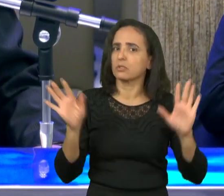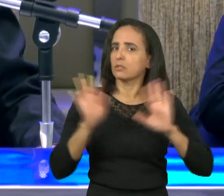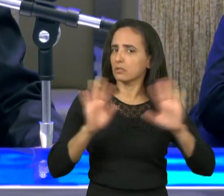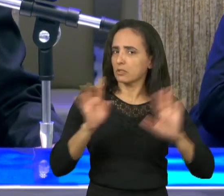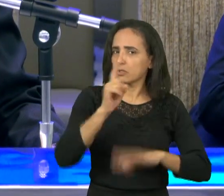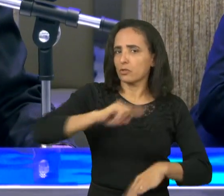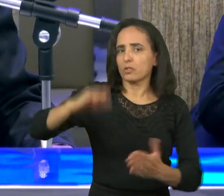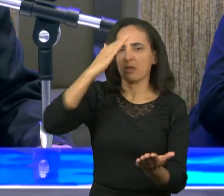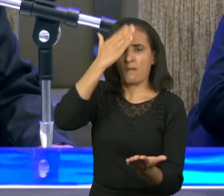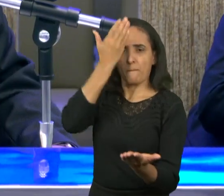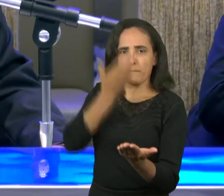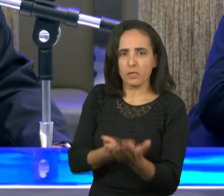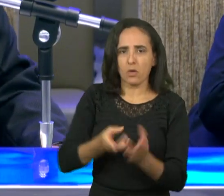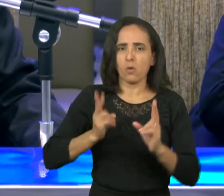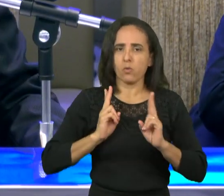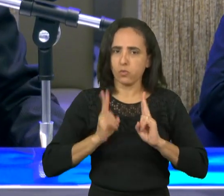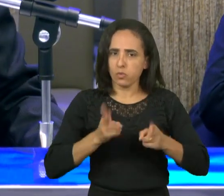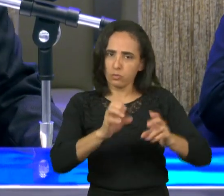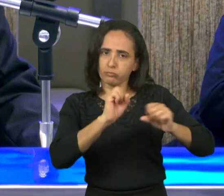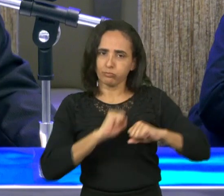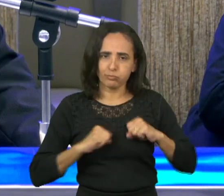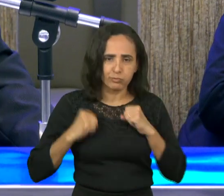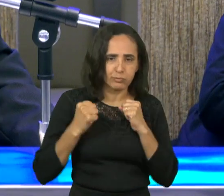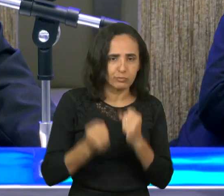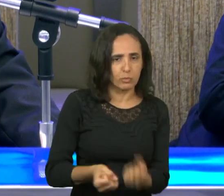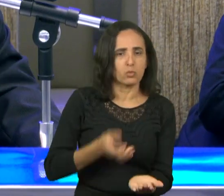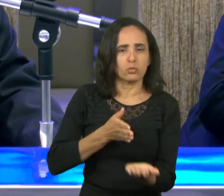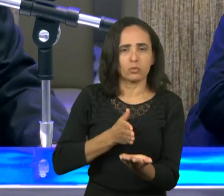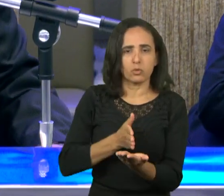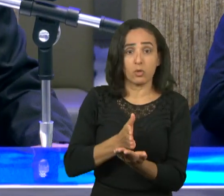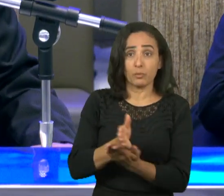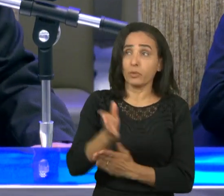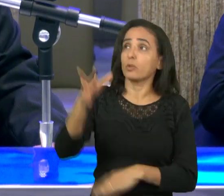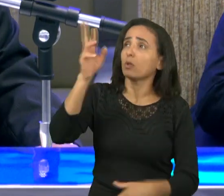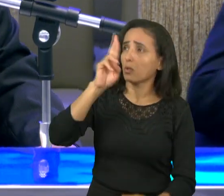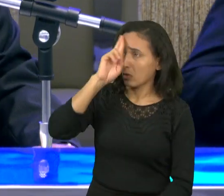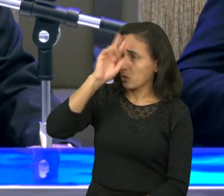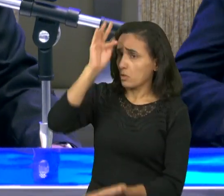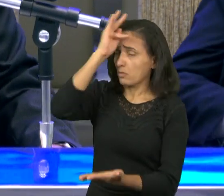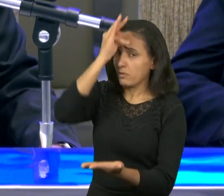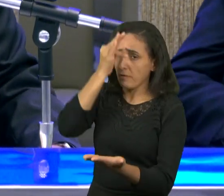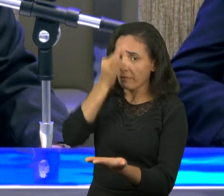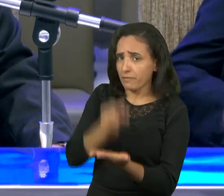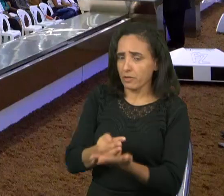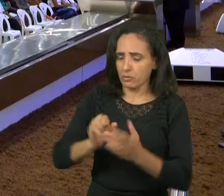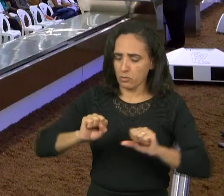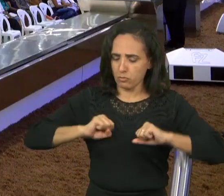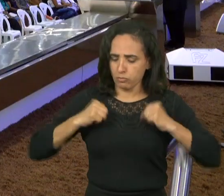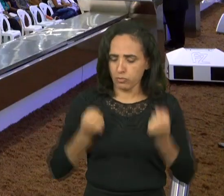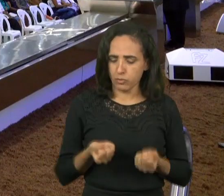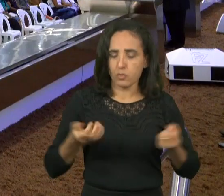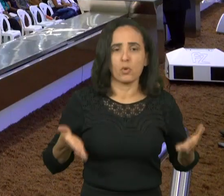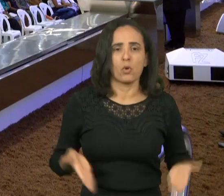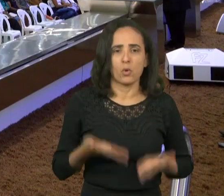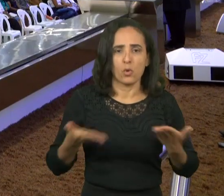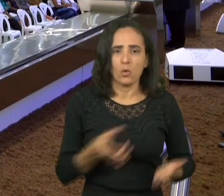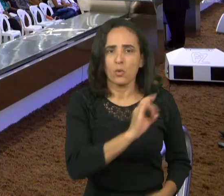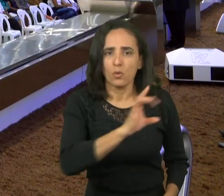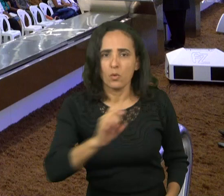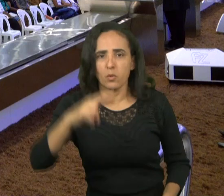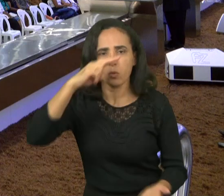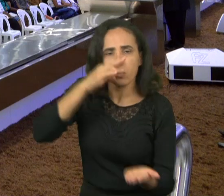mas levante levante sempre sempre à frente porque a fé é a força motora que vai